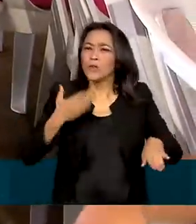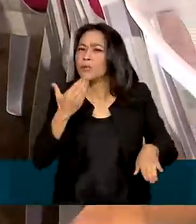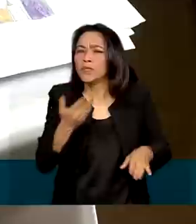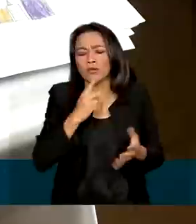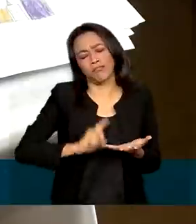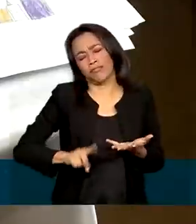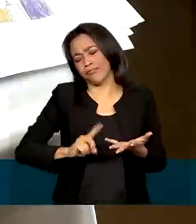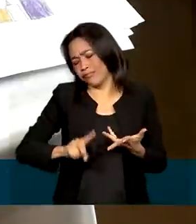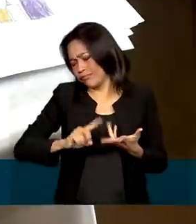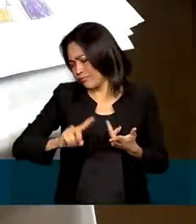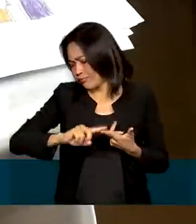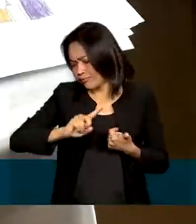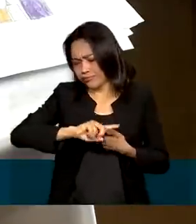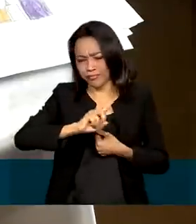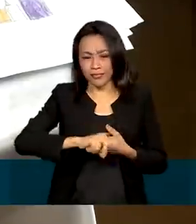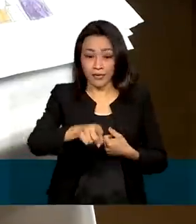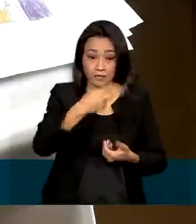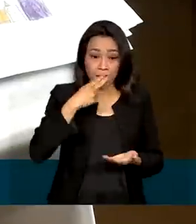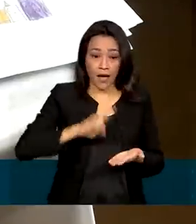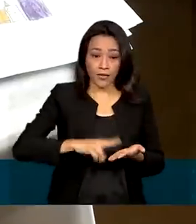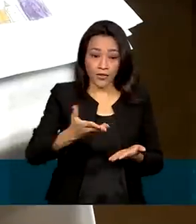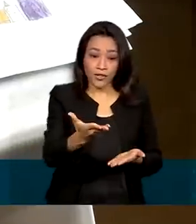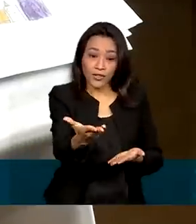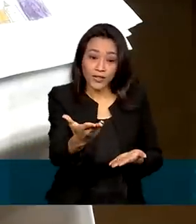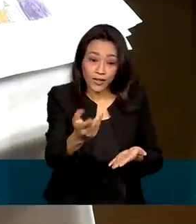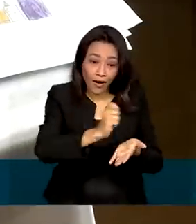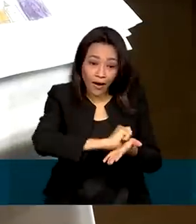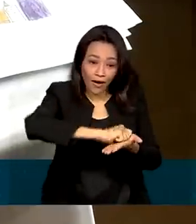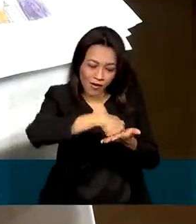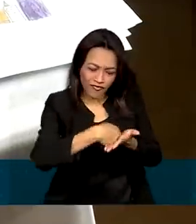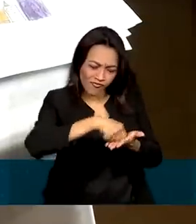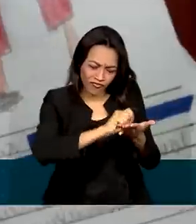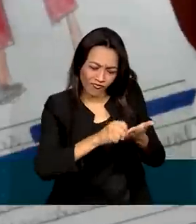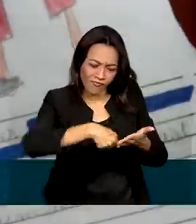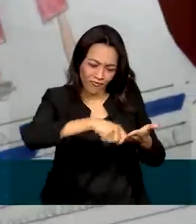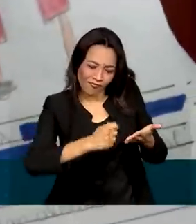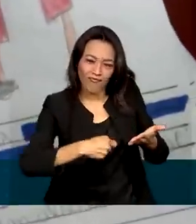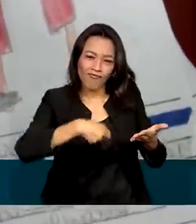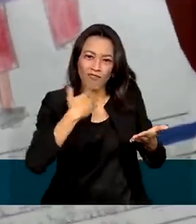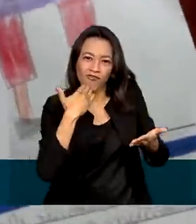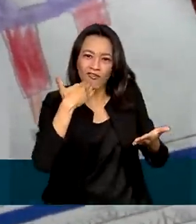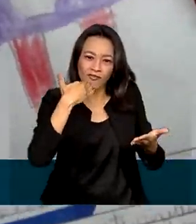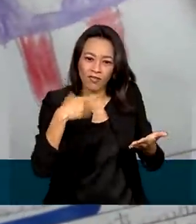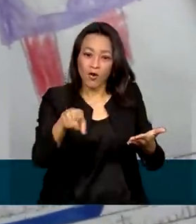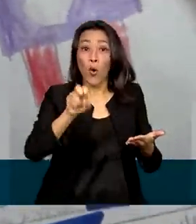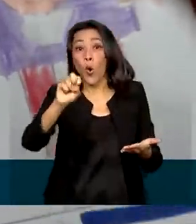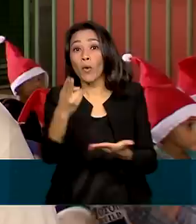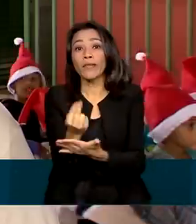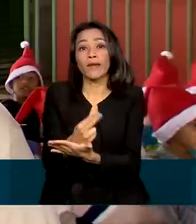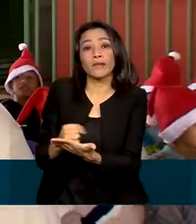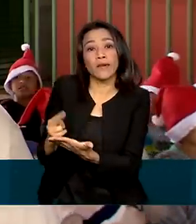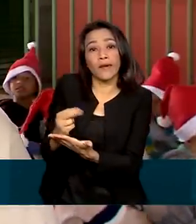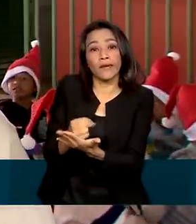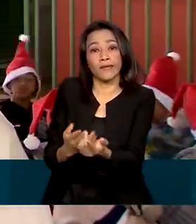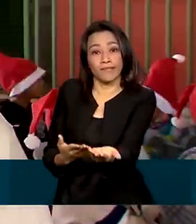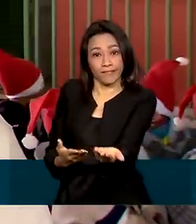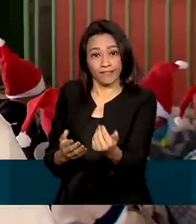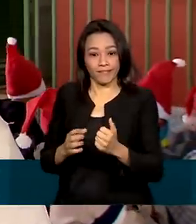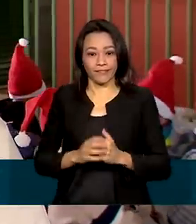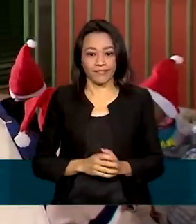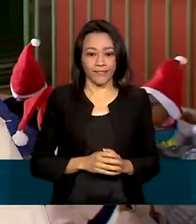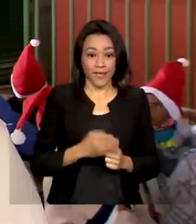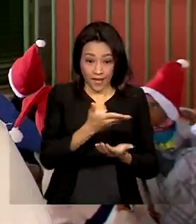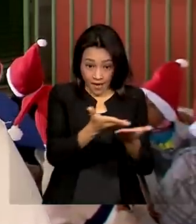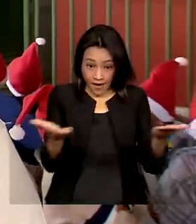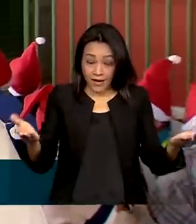variados e chegam em cartinhas com caligrafias desalinhadas ou em desenhos coloridos. Eles se empenharam